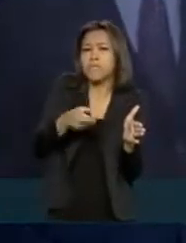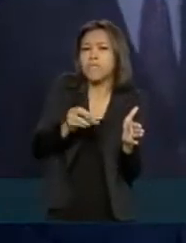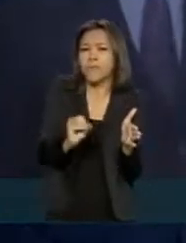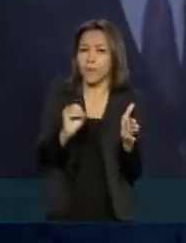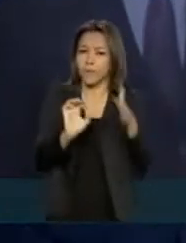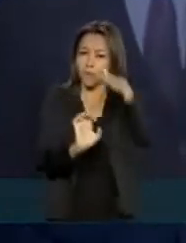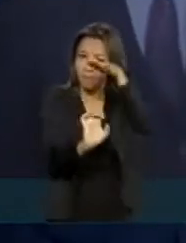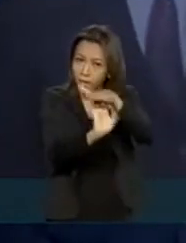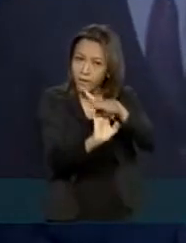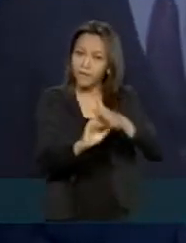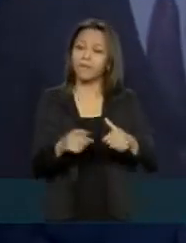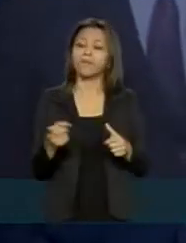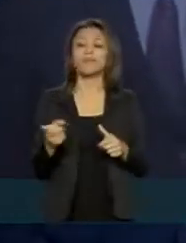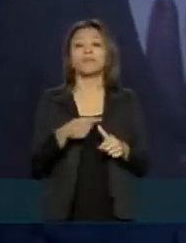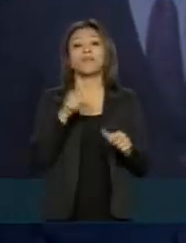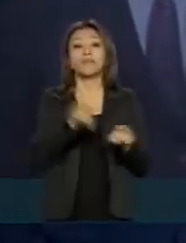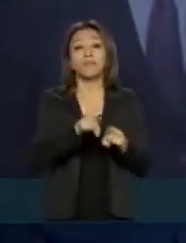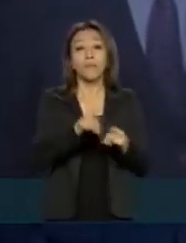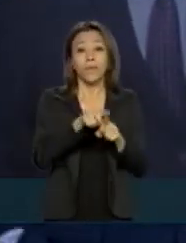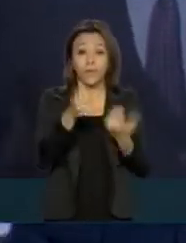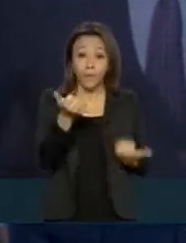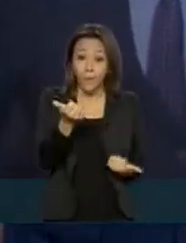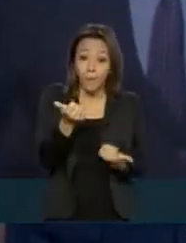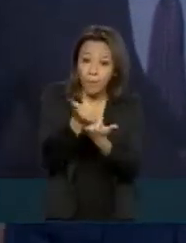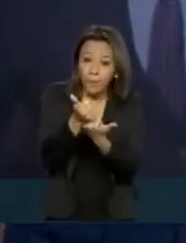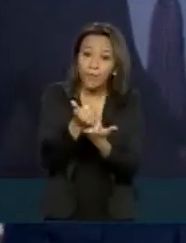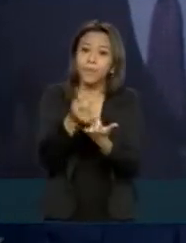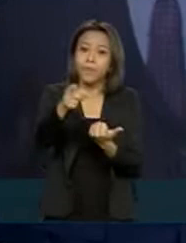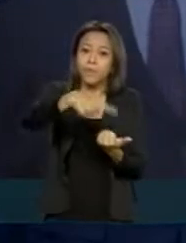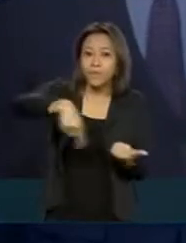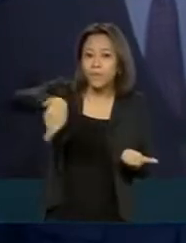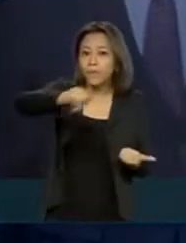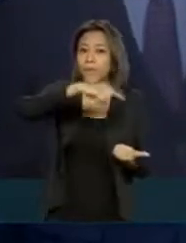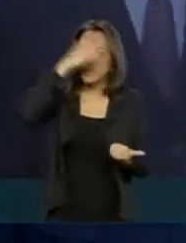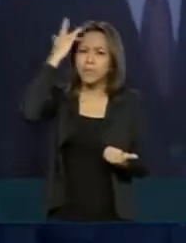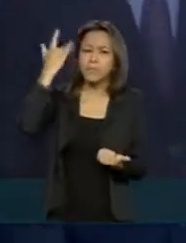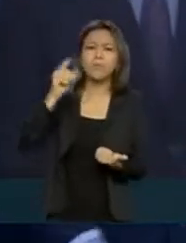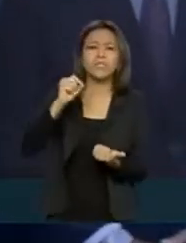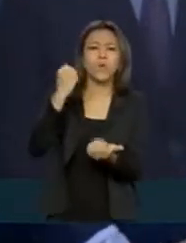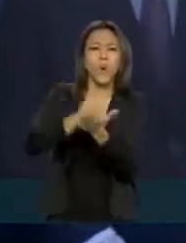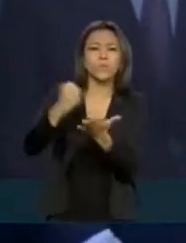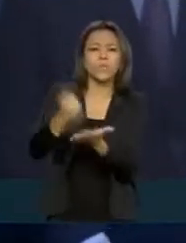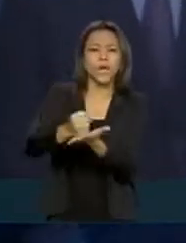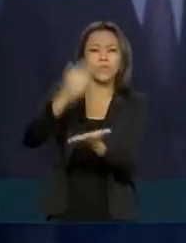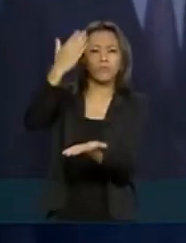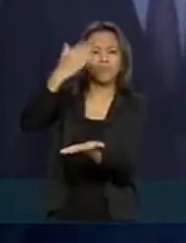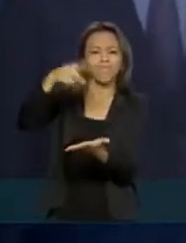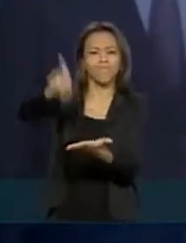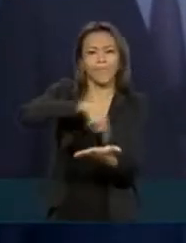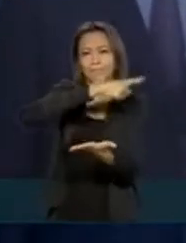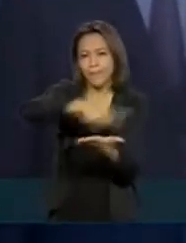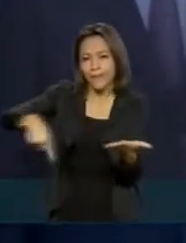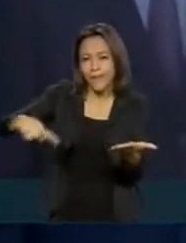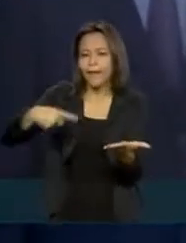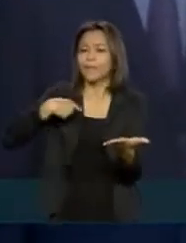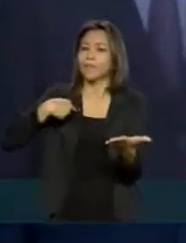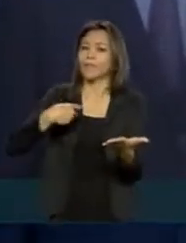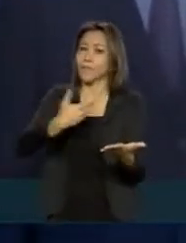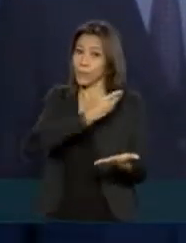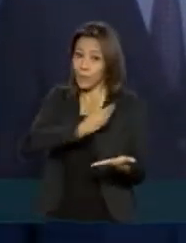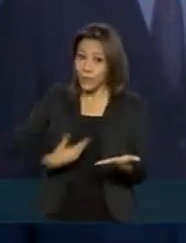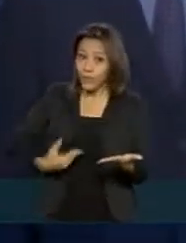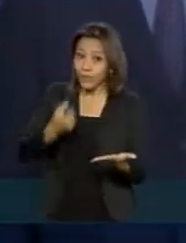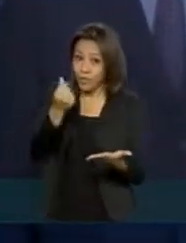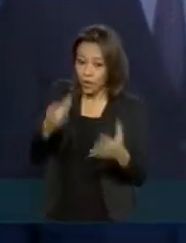a proteção através do benefício emergencial para quem tiver os seus contratos suspensos com o governo complementando o salário.